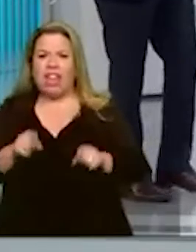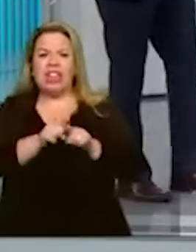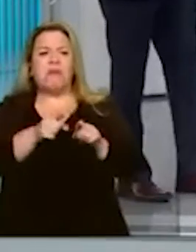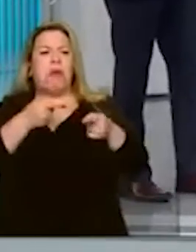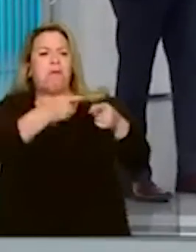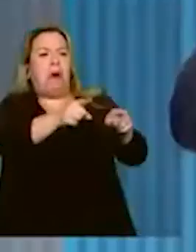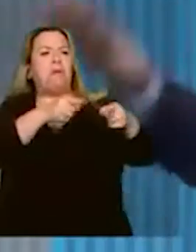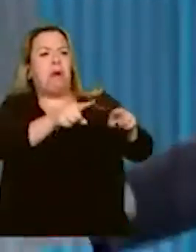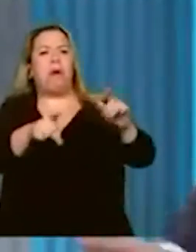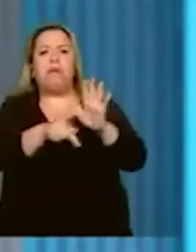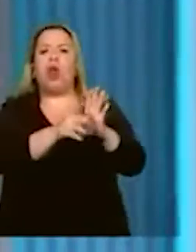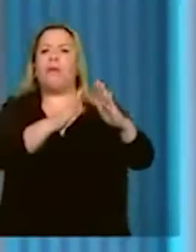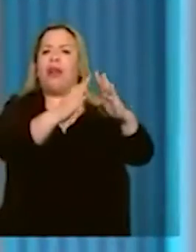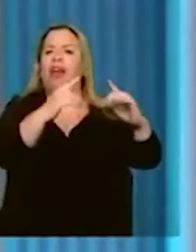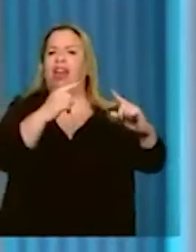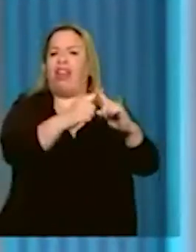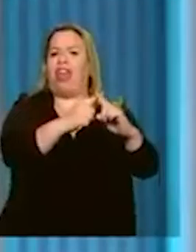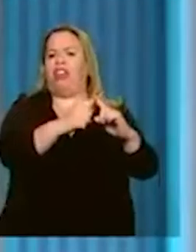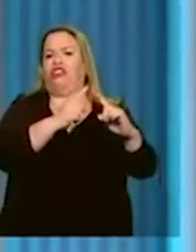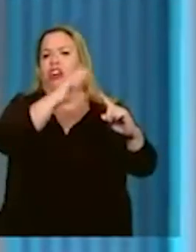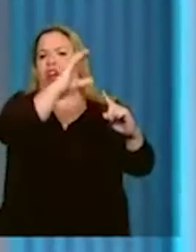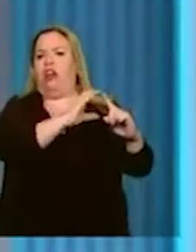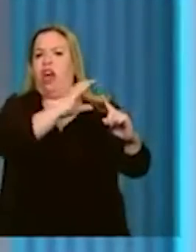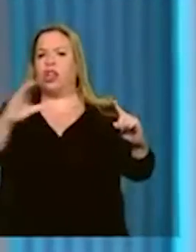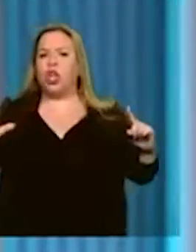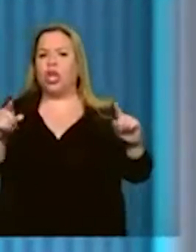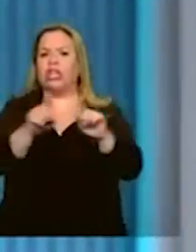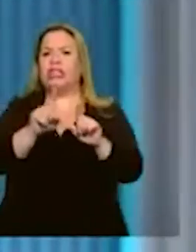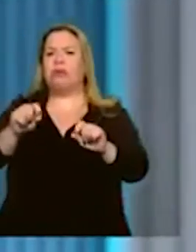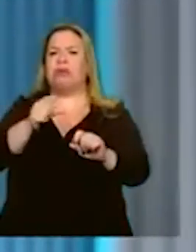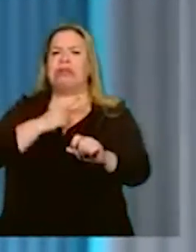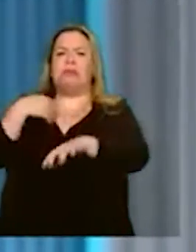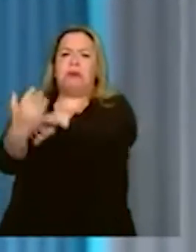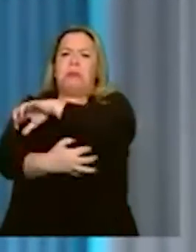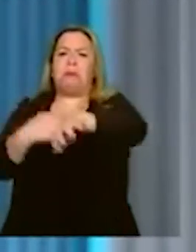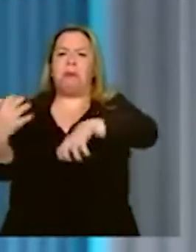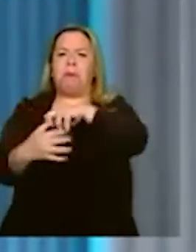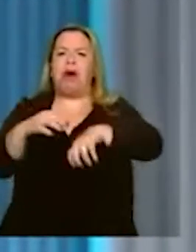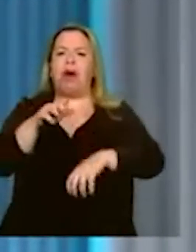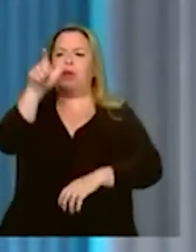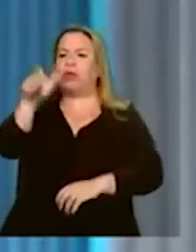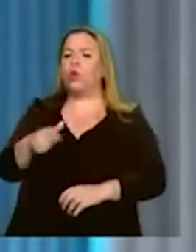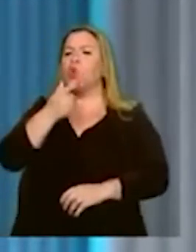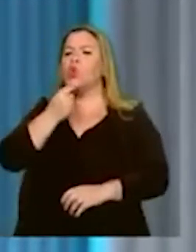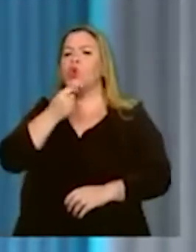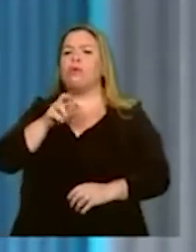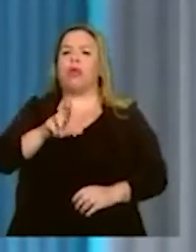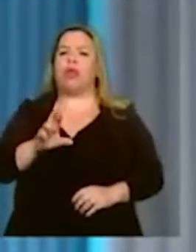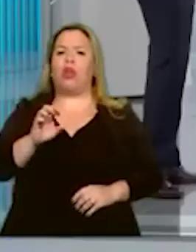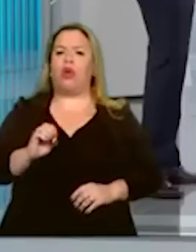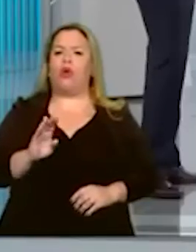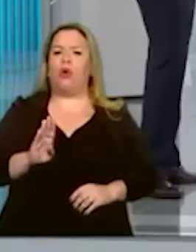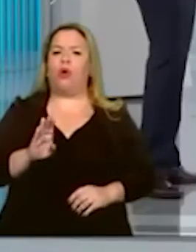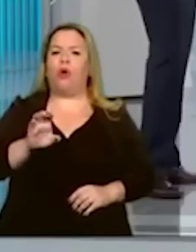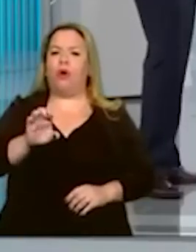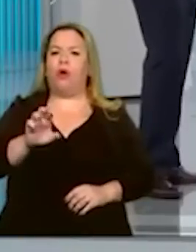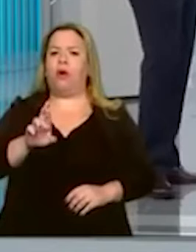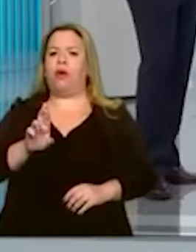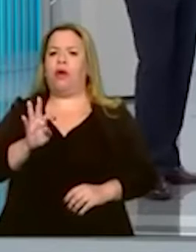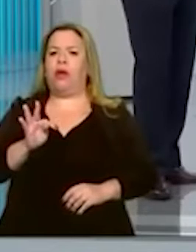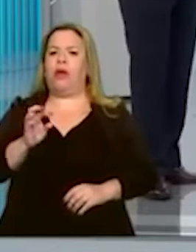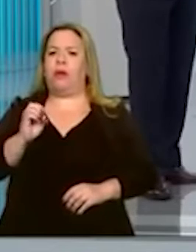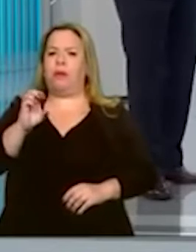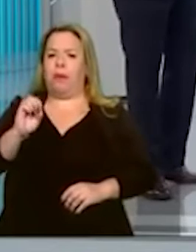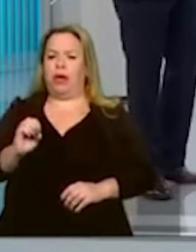Católica, fazendo balbúrdia com o Roberto Jefferson, tentando, sabe, causar uma